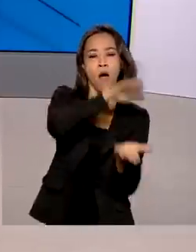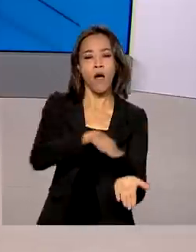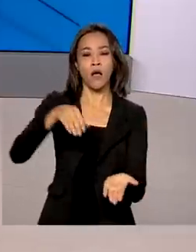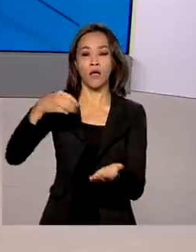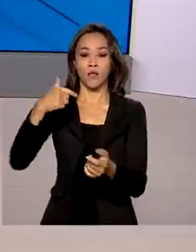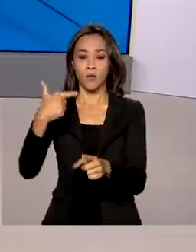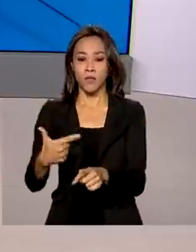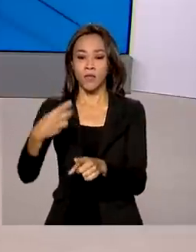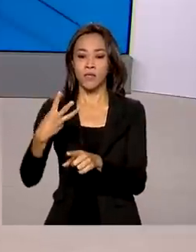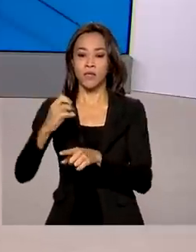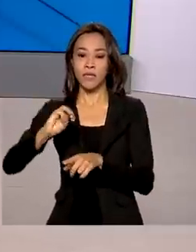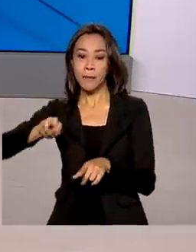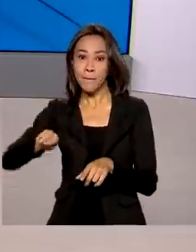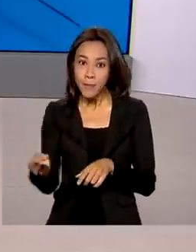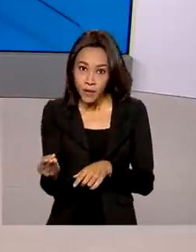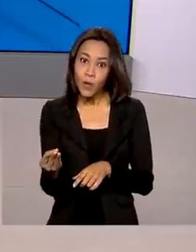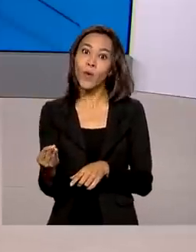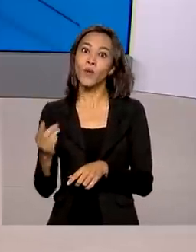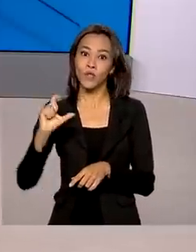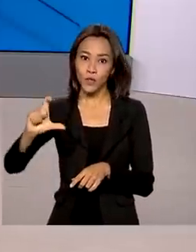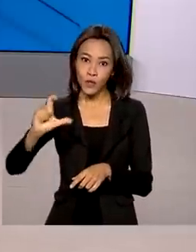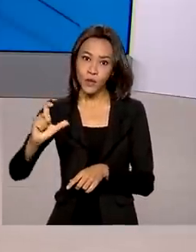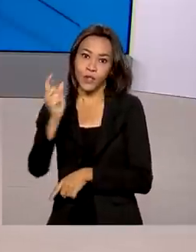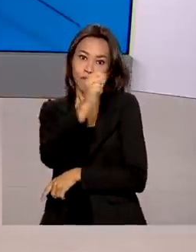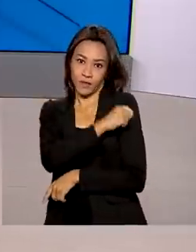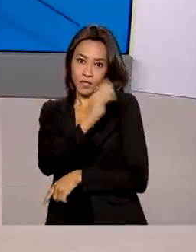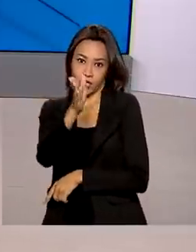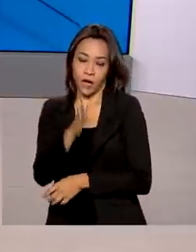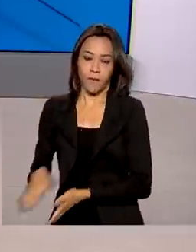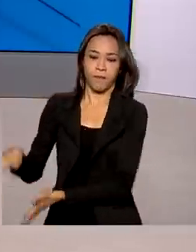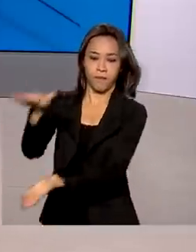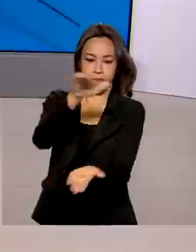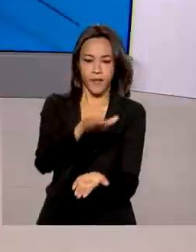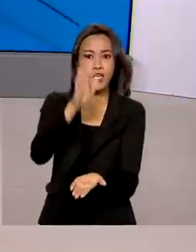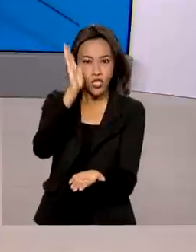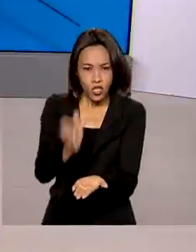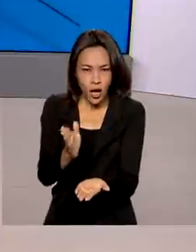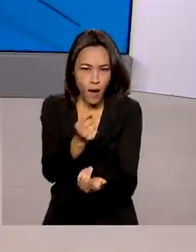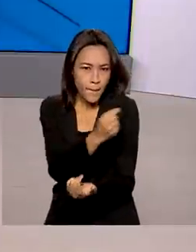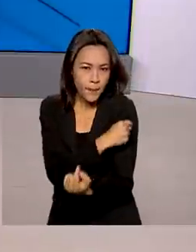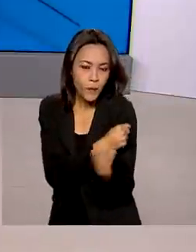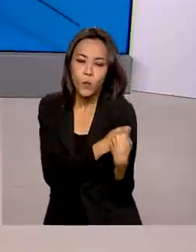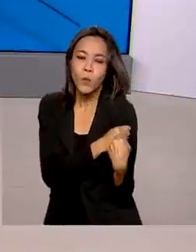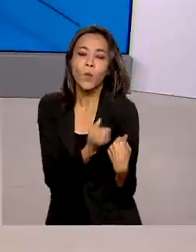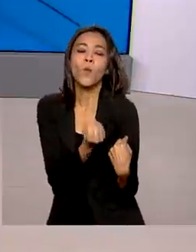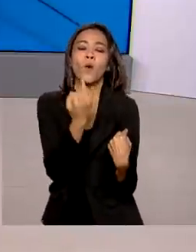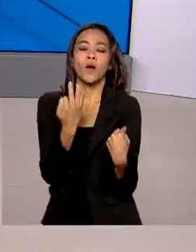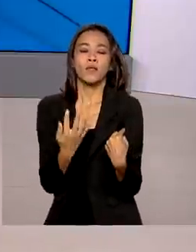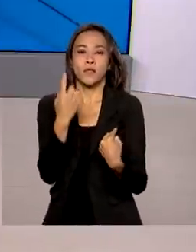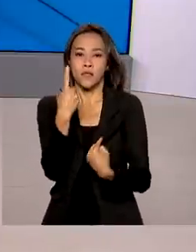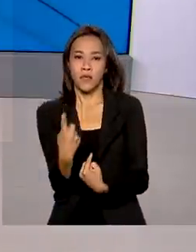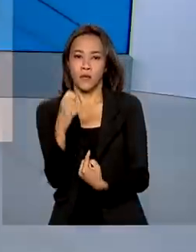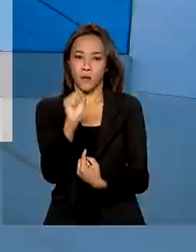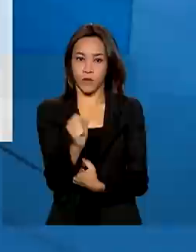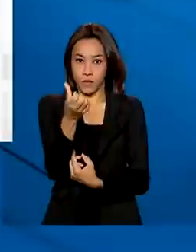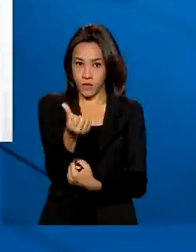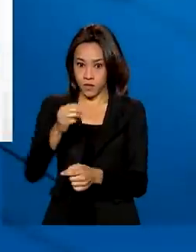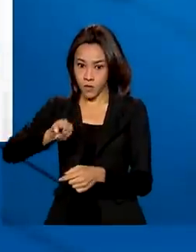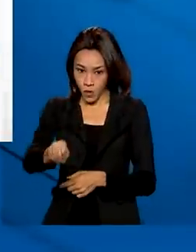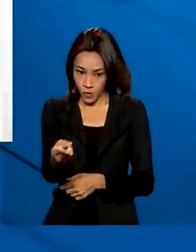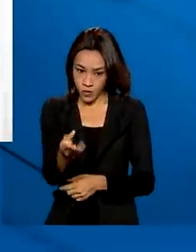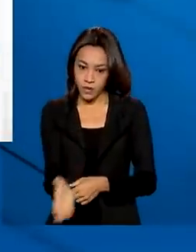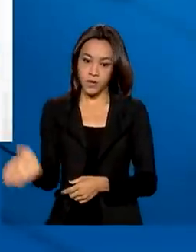230 milhões de doses de vacinas. As doses aplicadas ultrapassam aí 186 milhões.